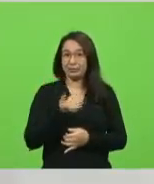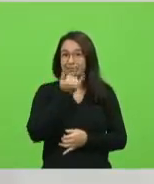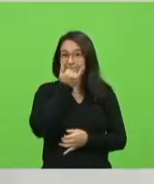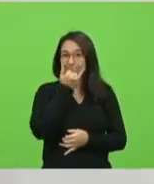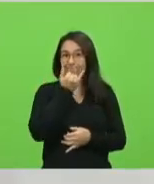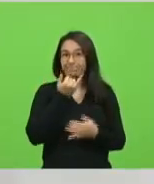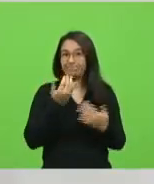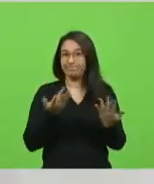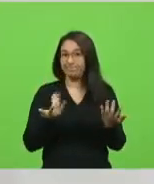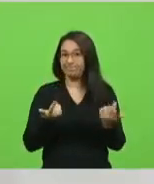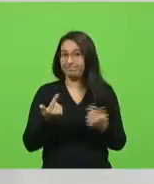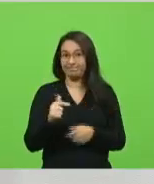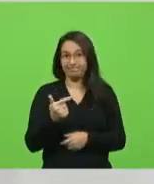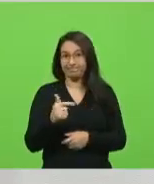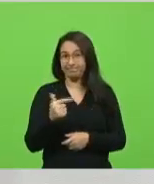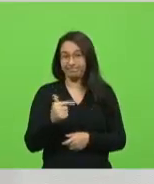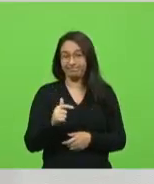fala isso?